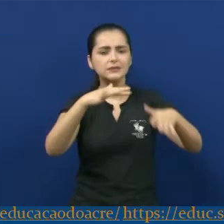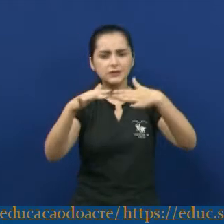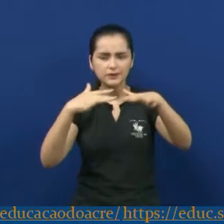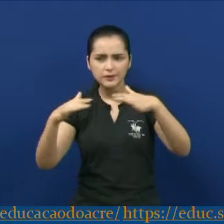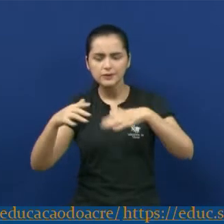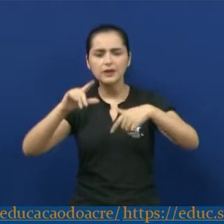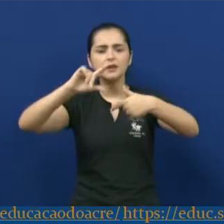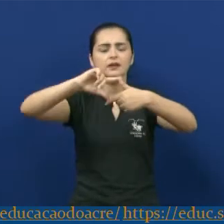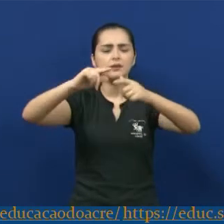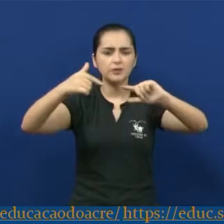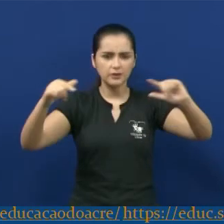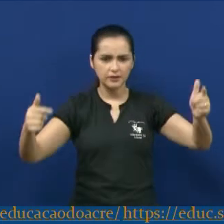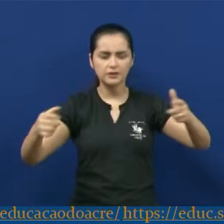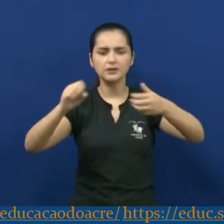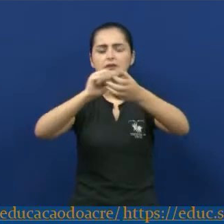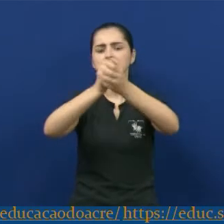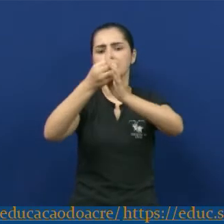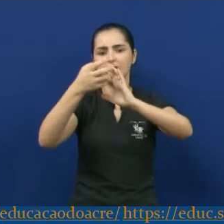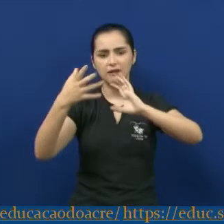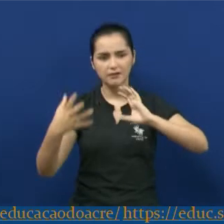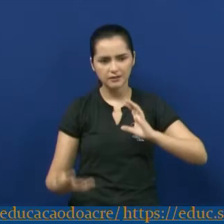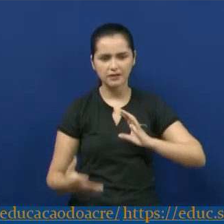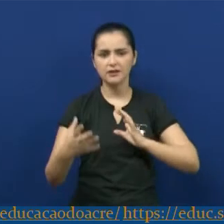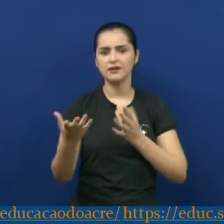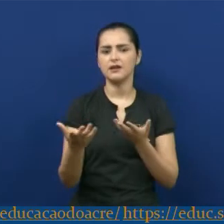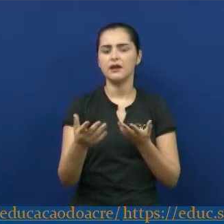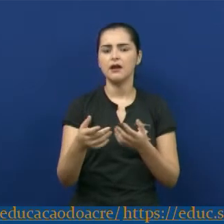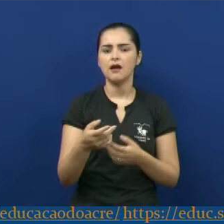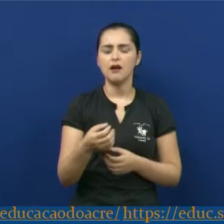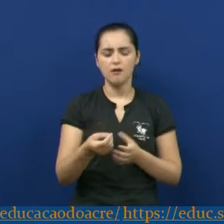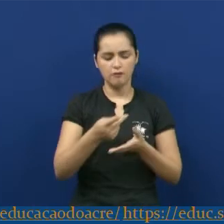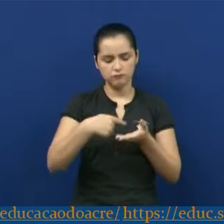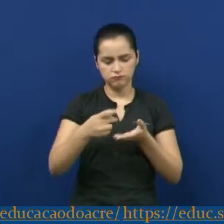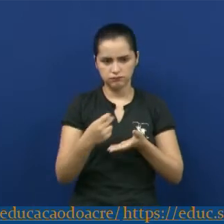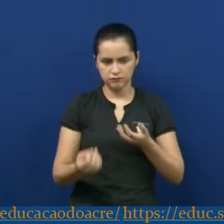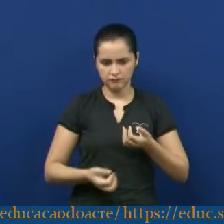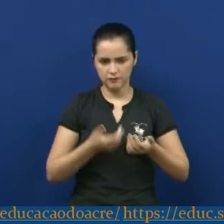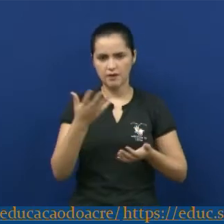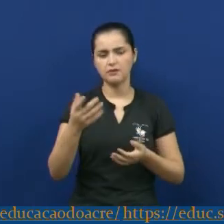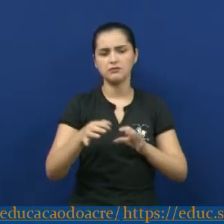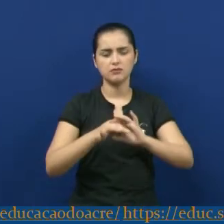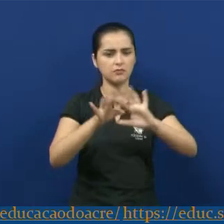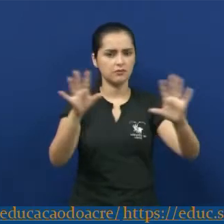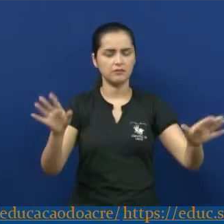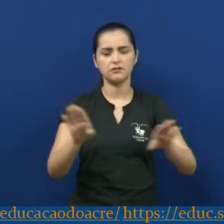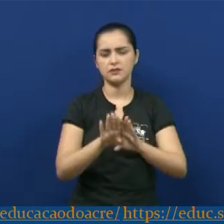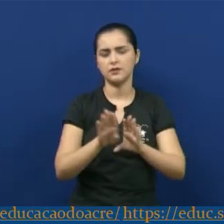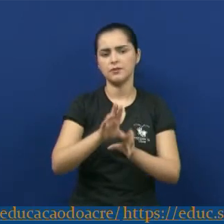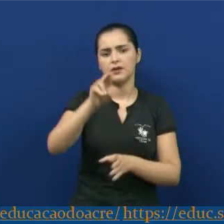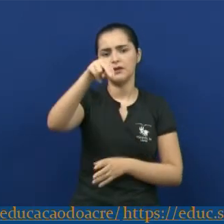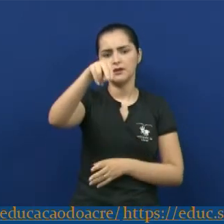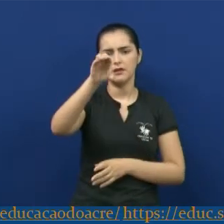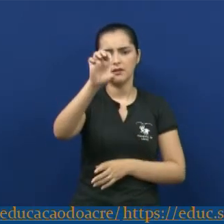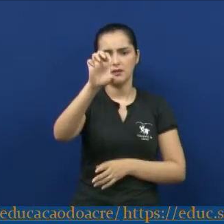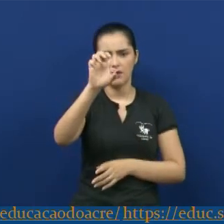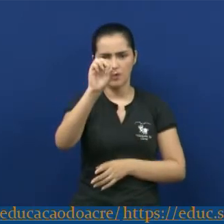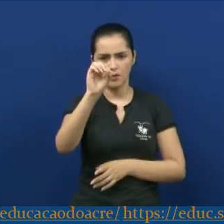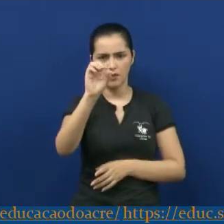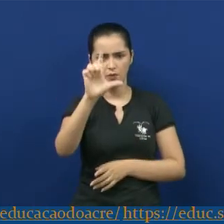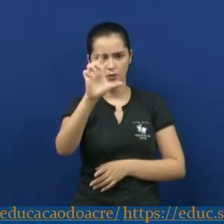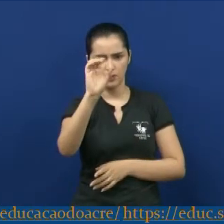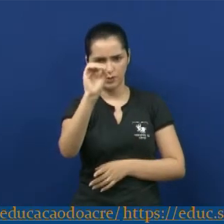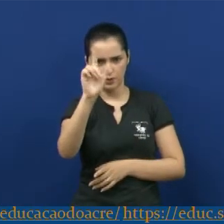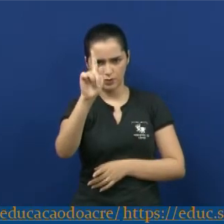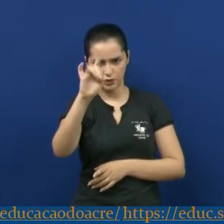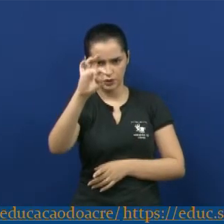modernista. Suas características são o verso livre, o neologismo, que são palavras criadas por ele,